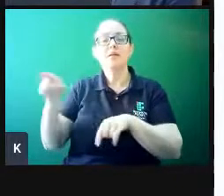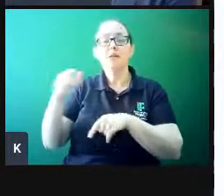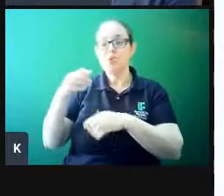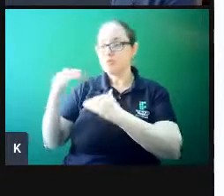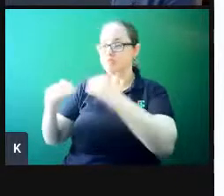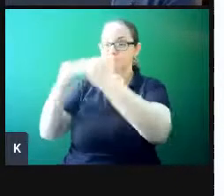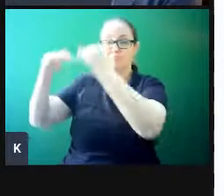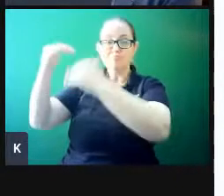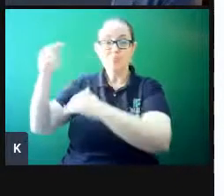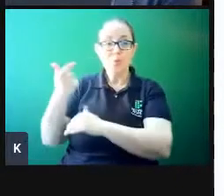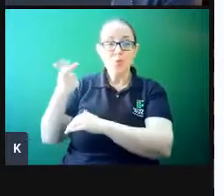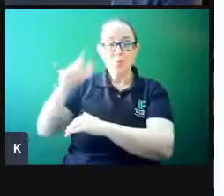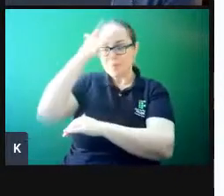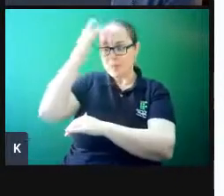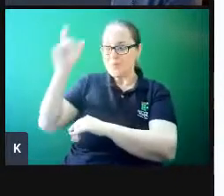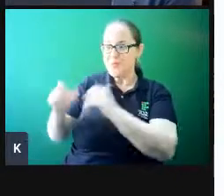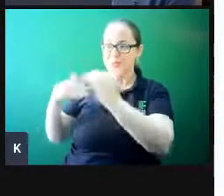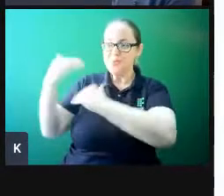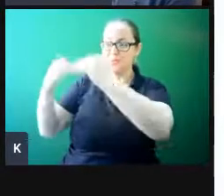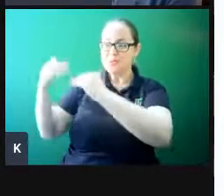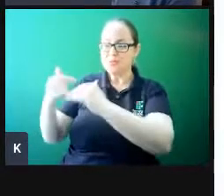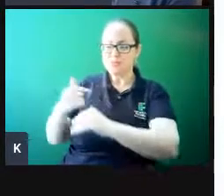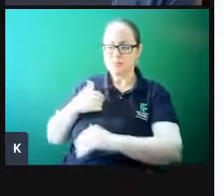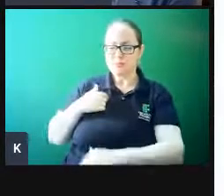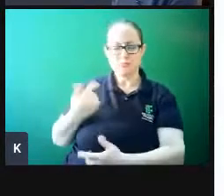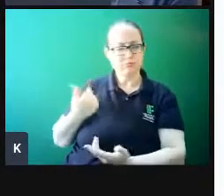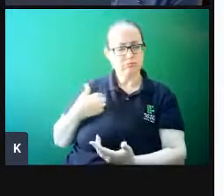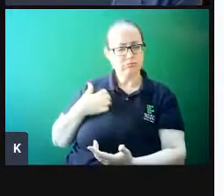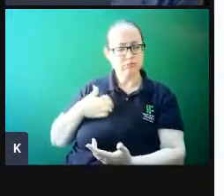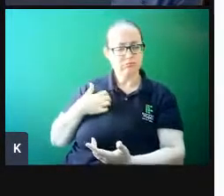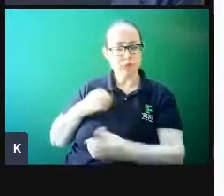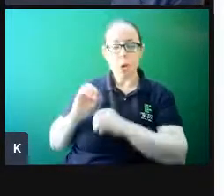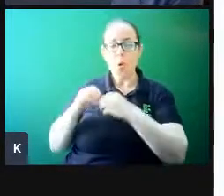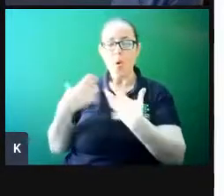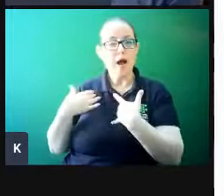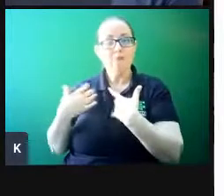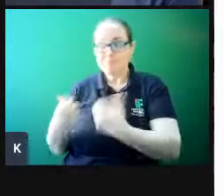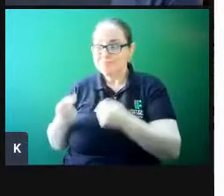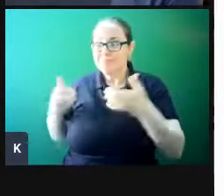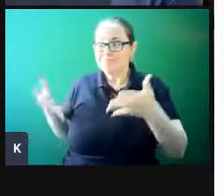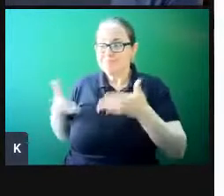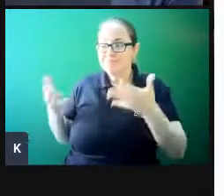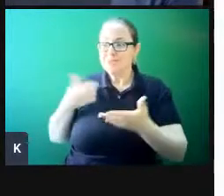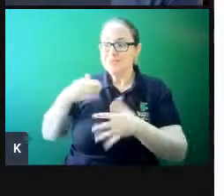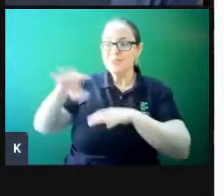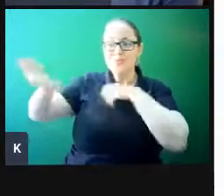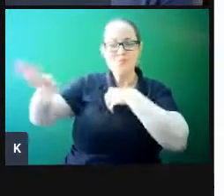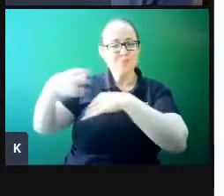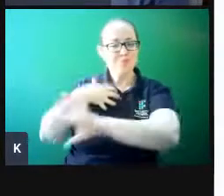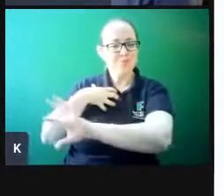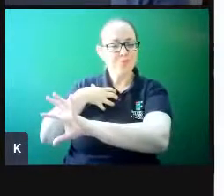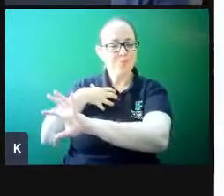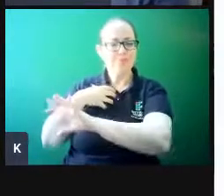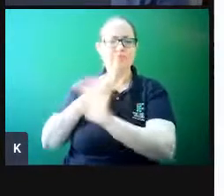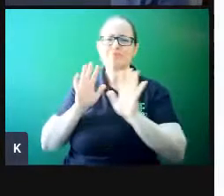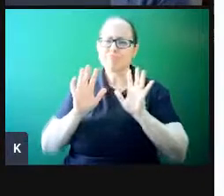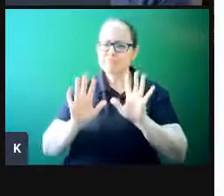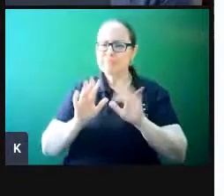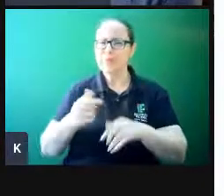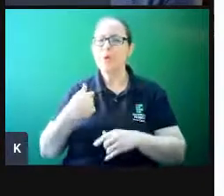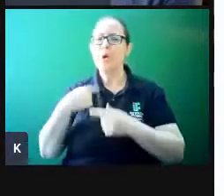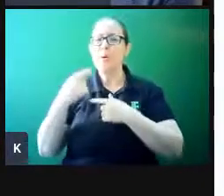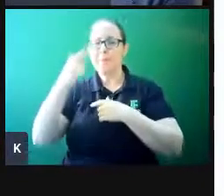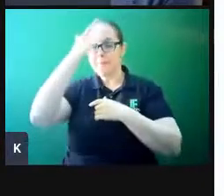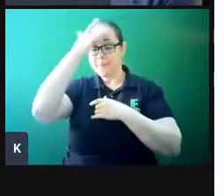ameaçado ou se inspira e encontra lições? E aí, como resultado, as pessoas do mindset